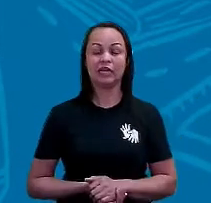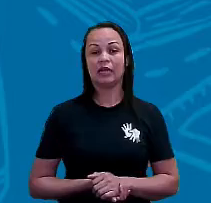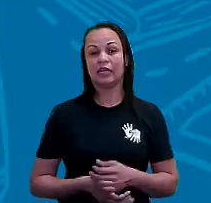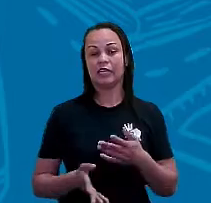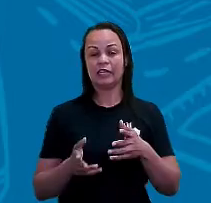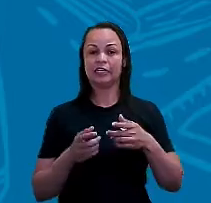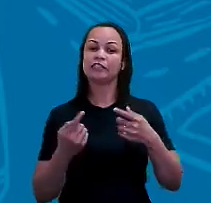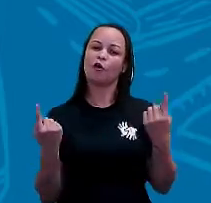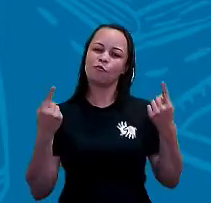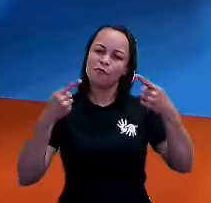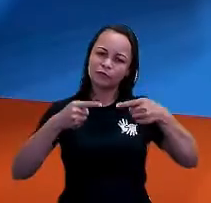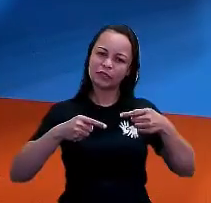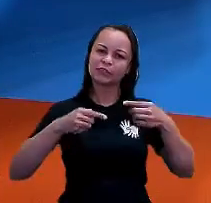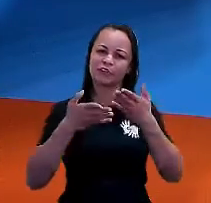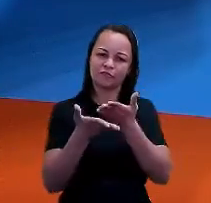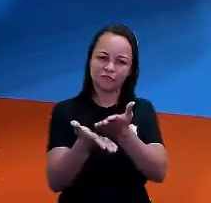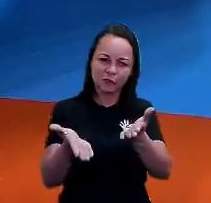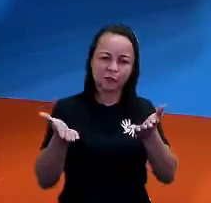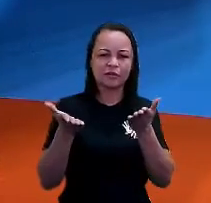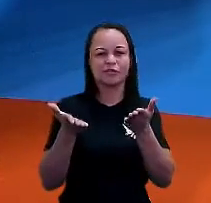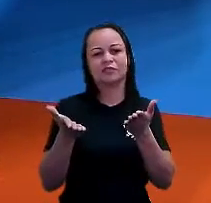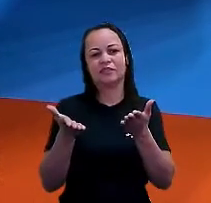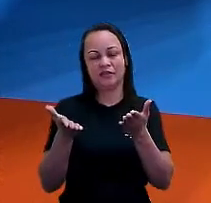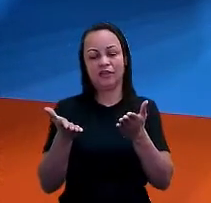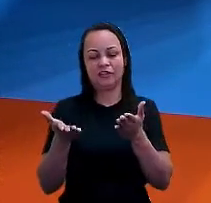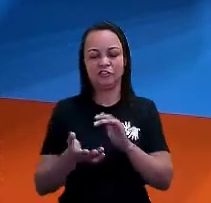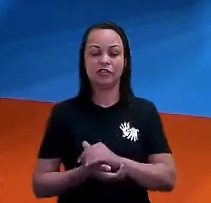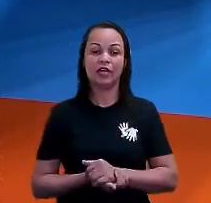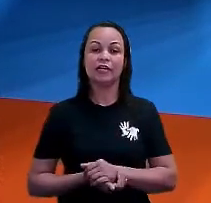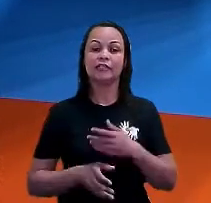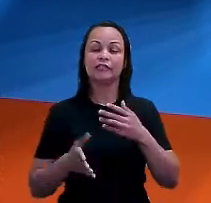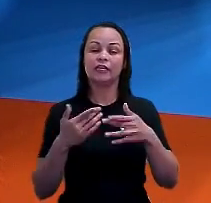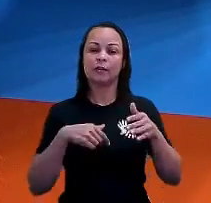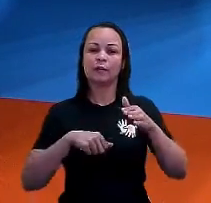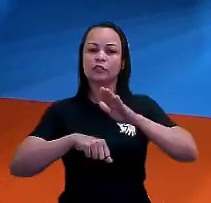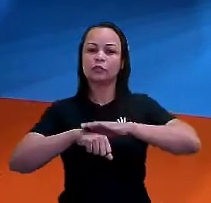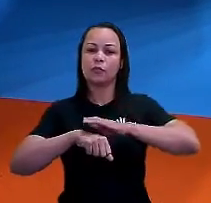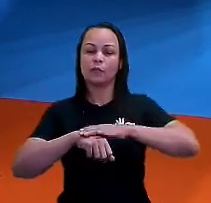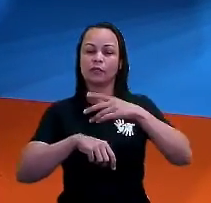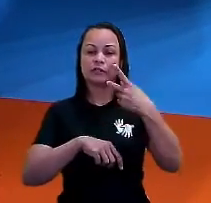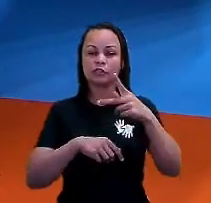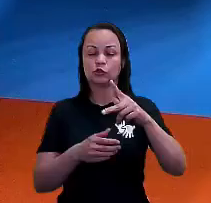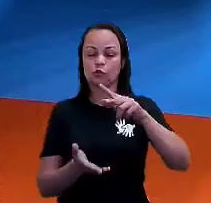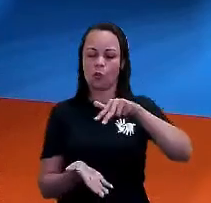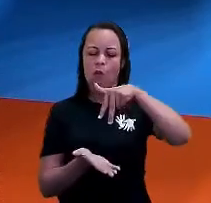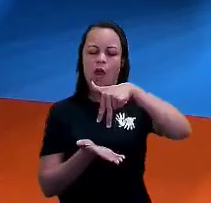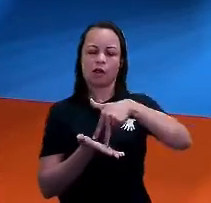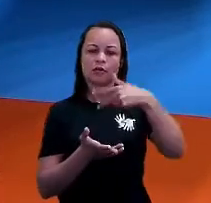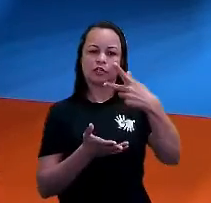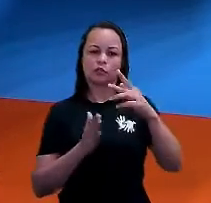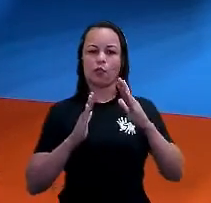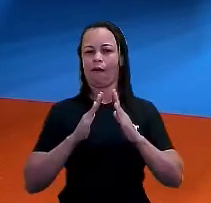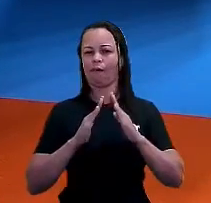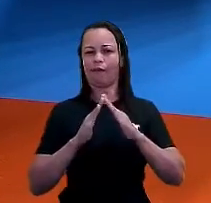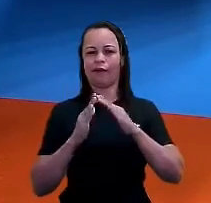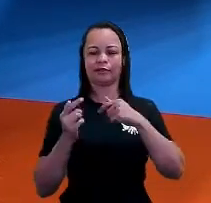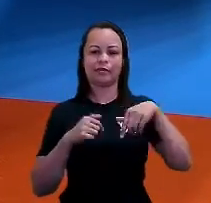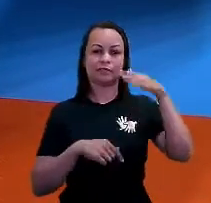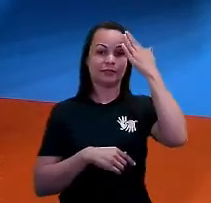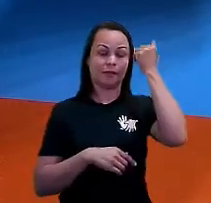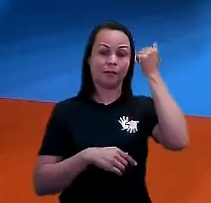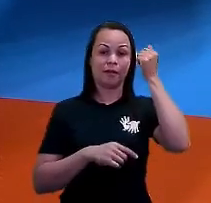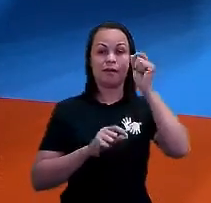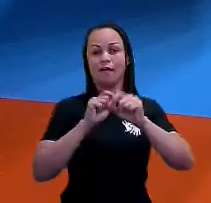fica lançado aí esse desafio para vocês de a partir da sua localização, da sua residência, tentar identificar